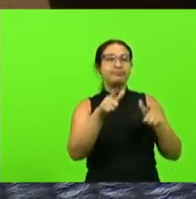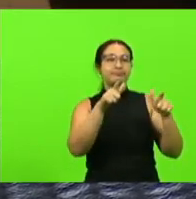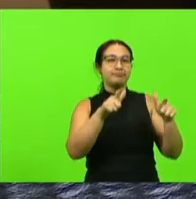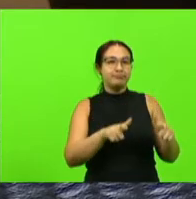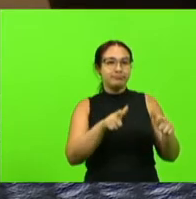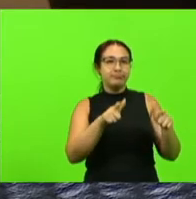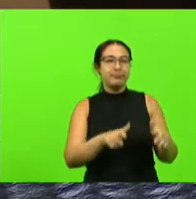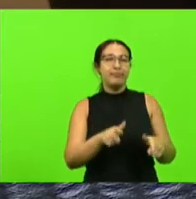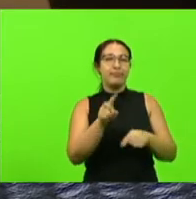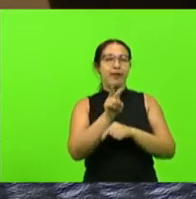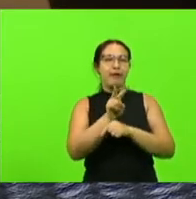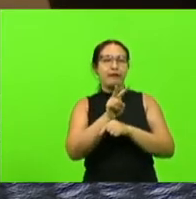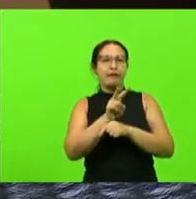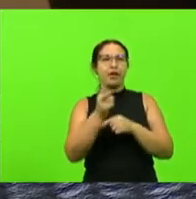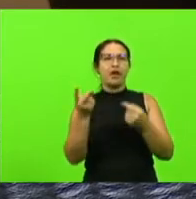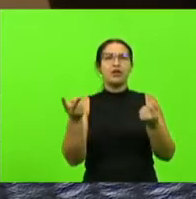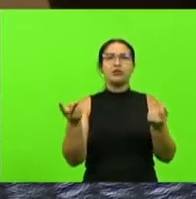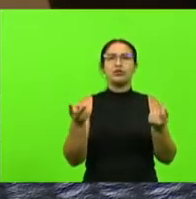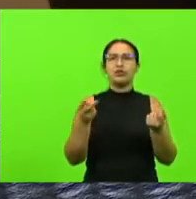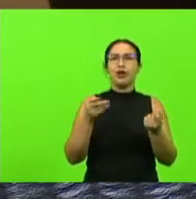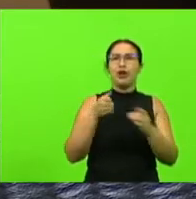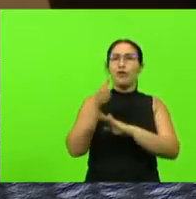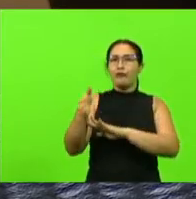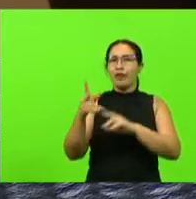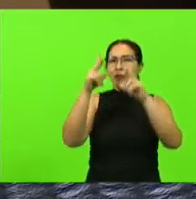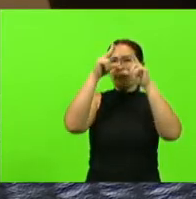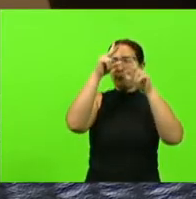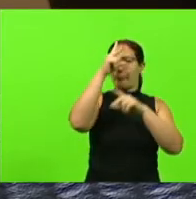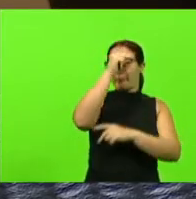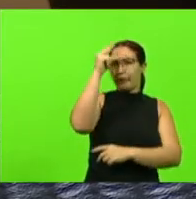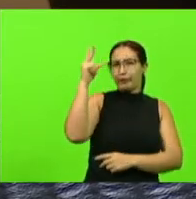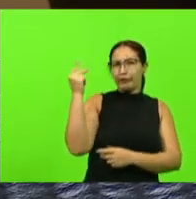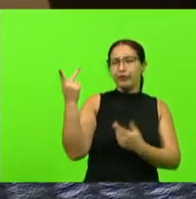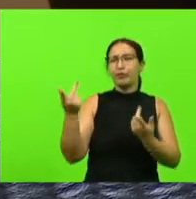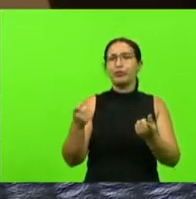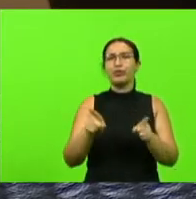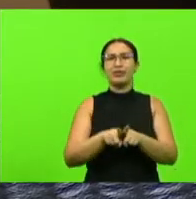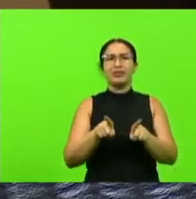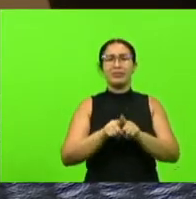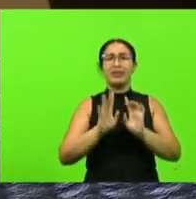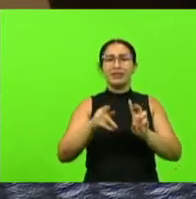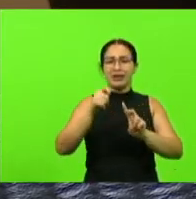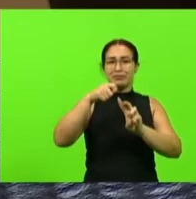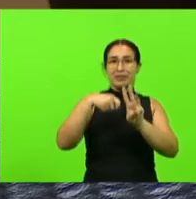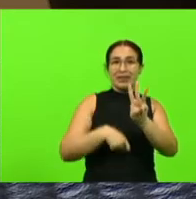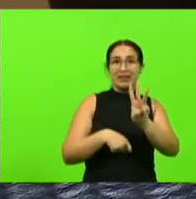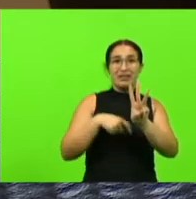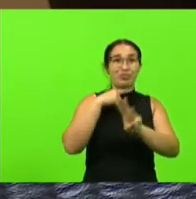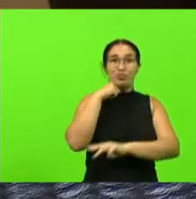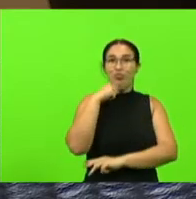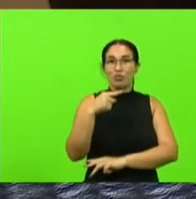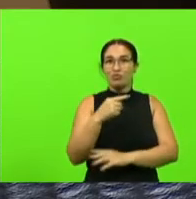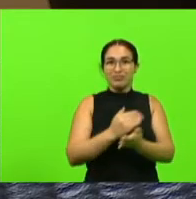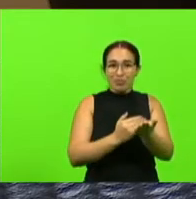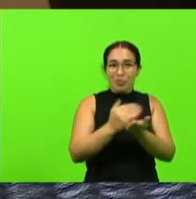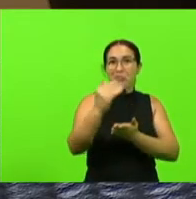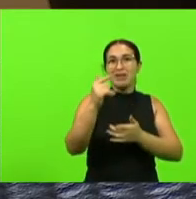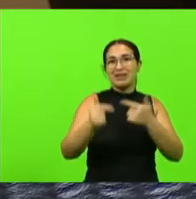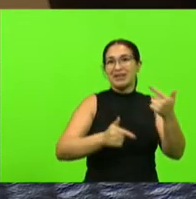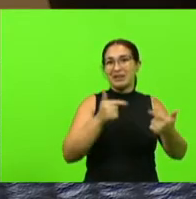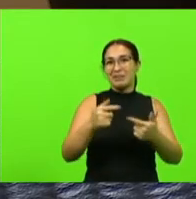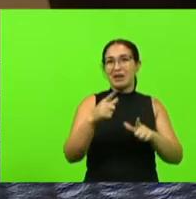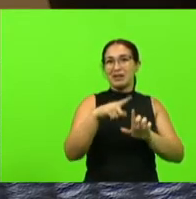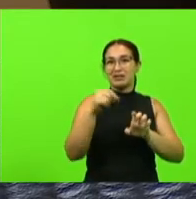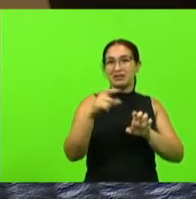vigilância disso assina isso vai em prefeitura é papelada e já fazia três meses e ele ainda não tinha conseguido iniciar o empreendimento